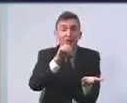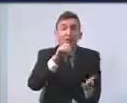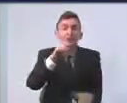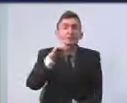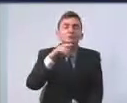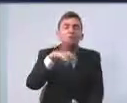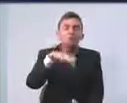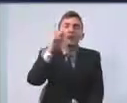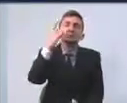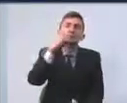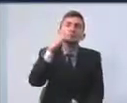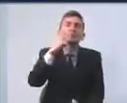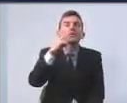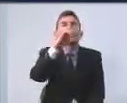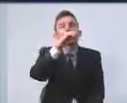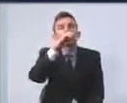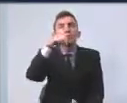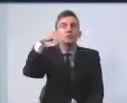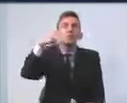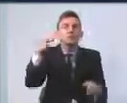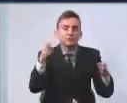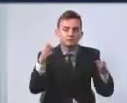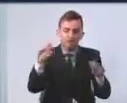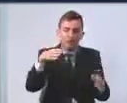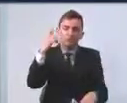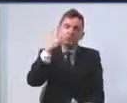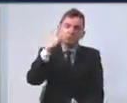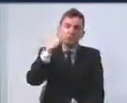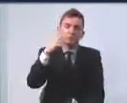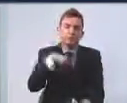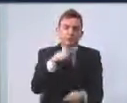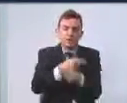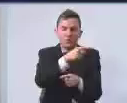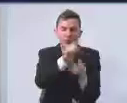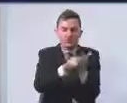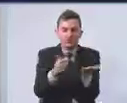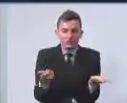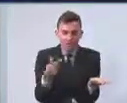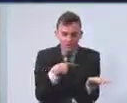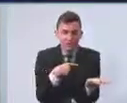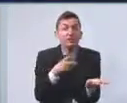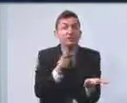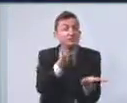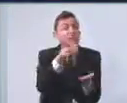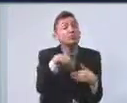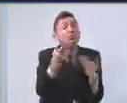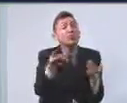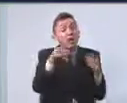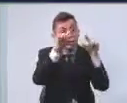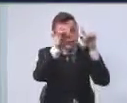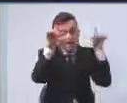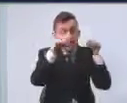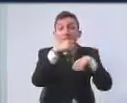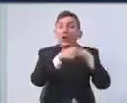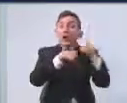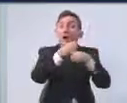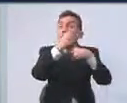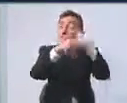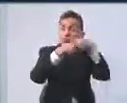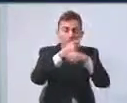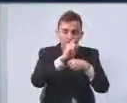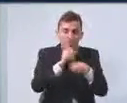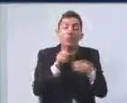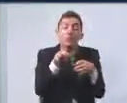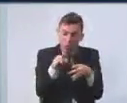perdão, outubro ou novembro, tanto da inclusão das entidades, na verdade, esse não necessariamente todo ano, mas dos projetos e